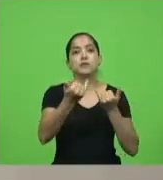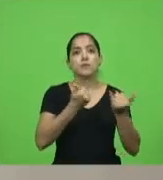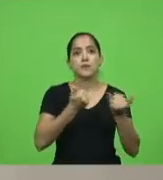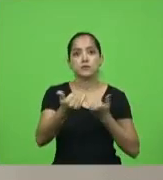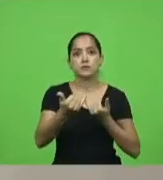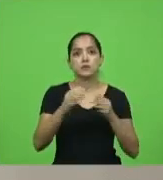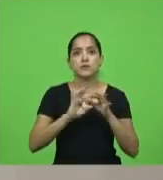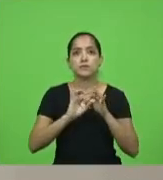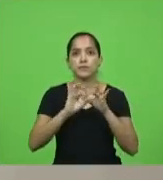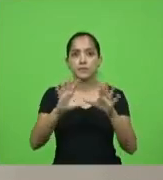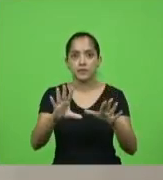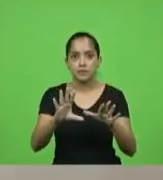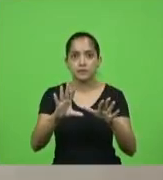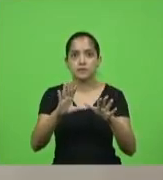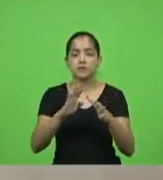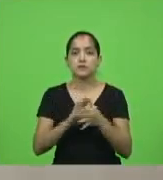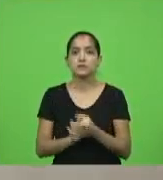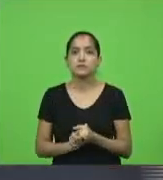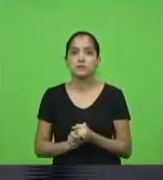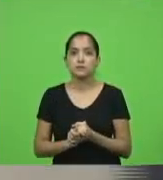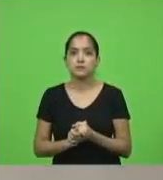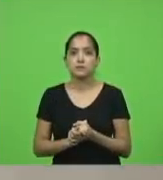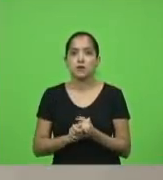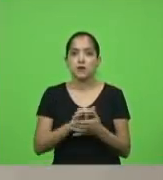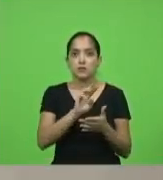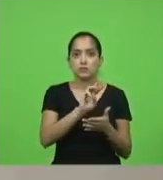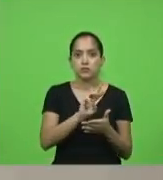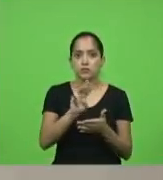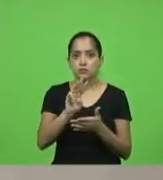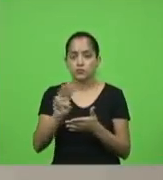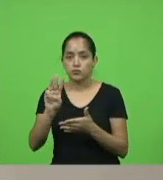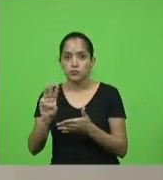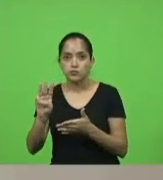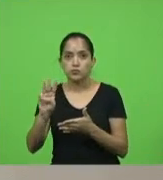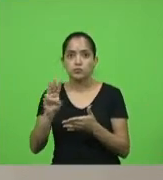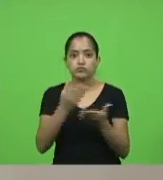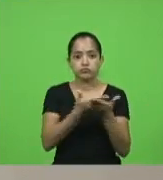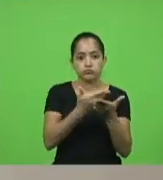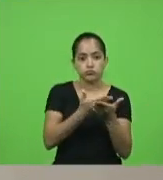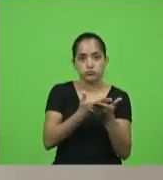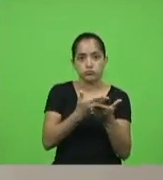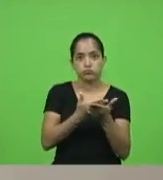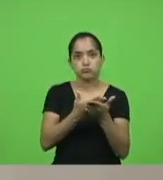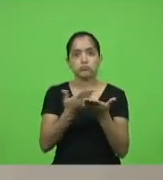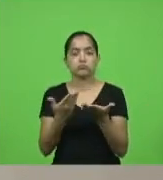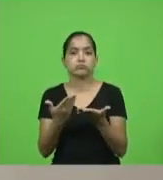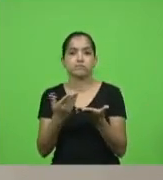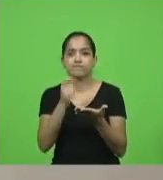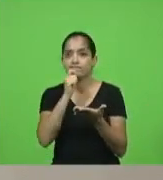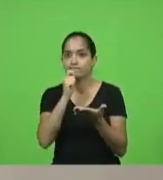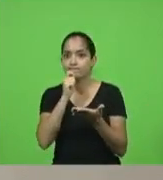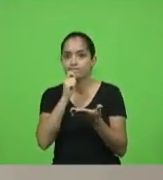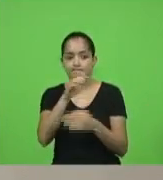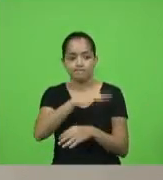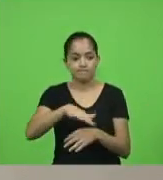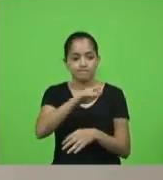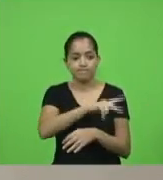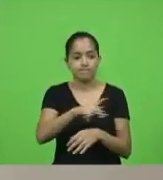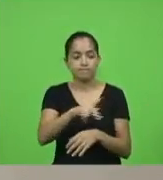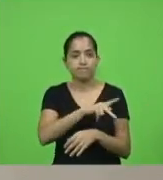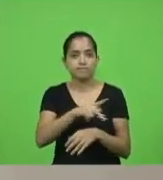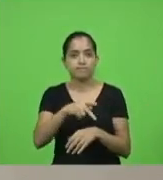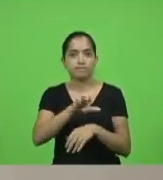da liberação da ferramenta Google sala de aula que ainda não está disponível para os professores da rede pública